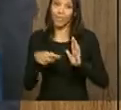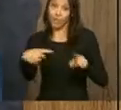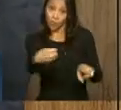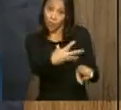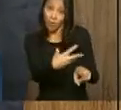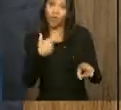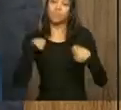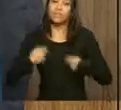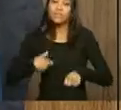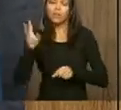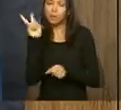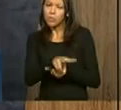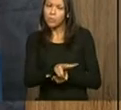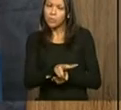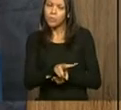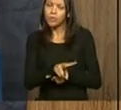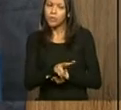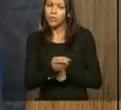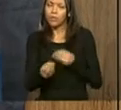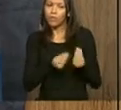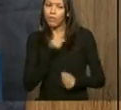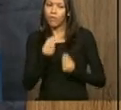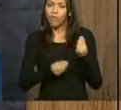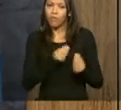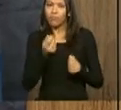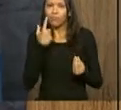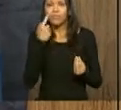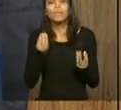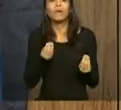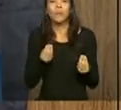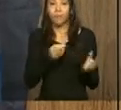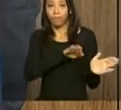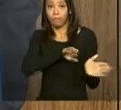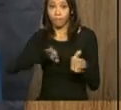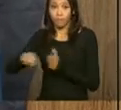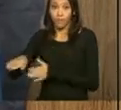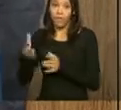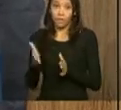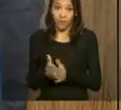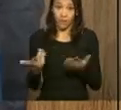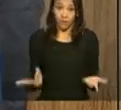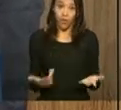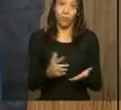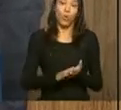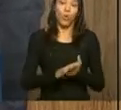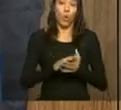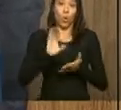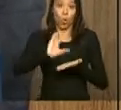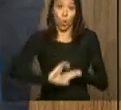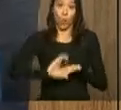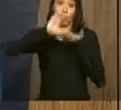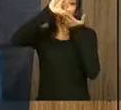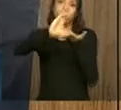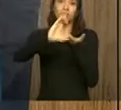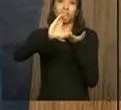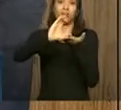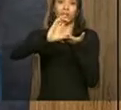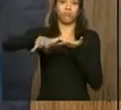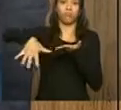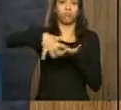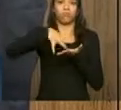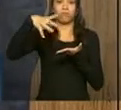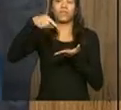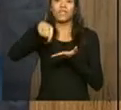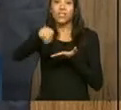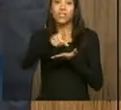sendo lidadas. Então, o G20, o FSB, que é o Conselho de Estabilidade Financeira, que conduz esses